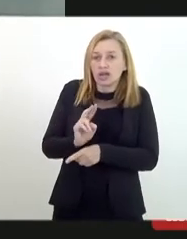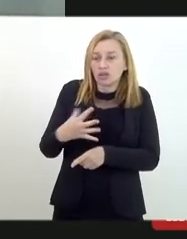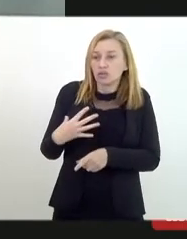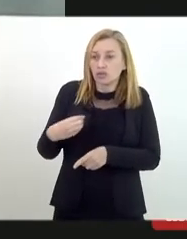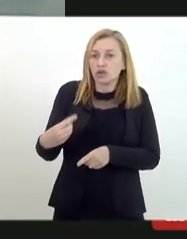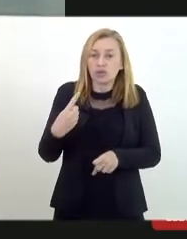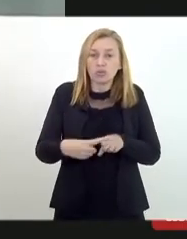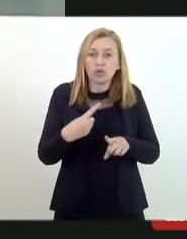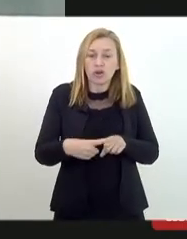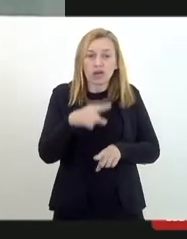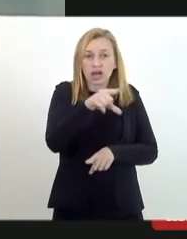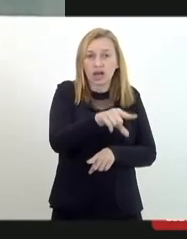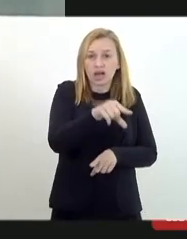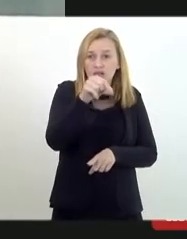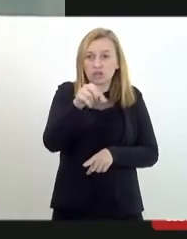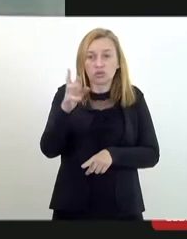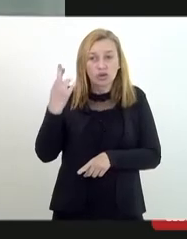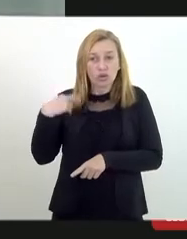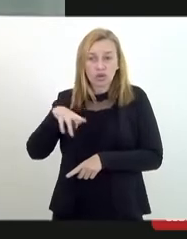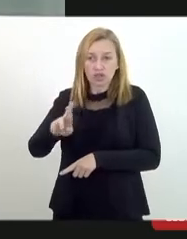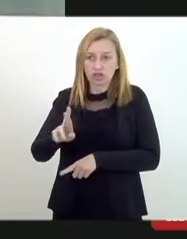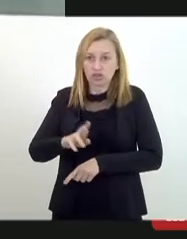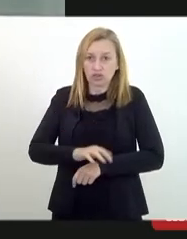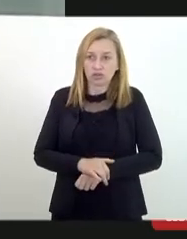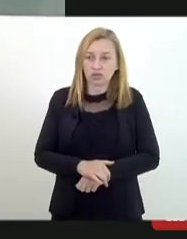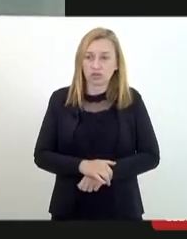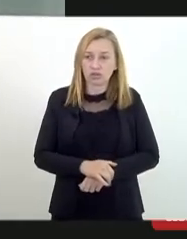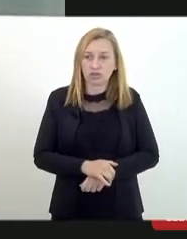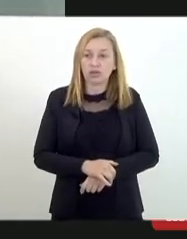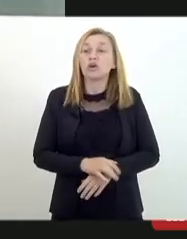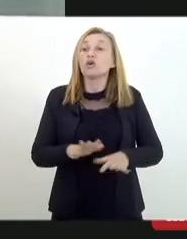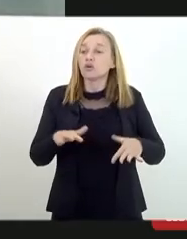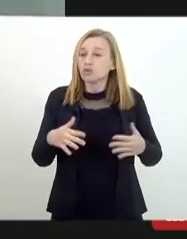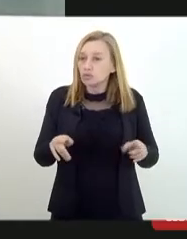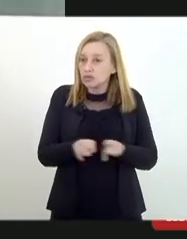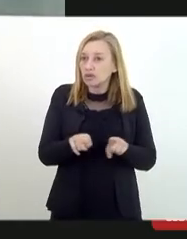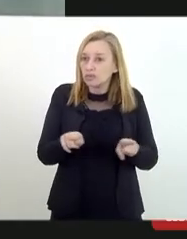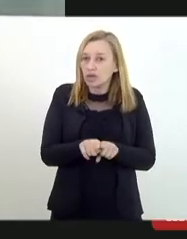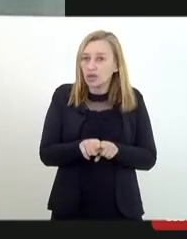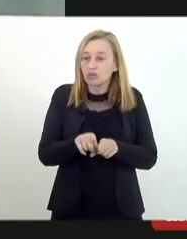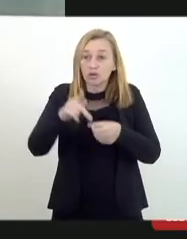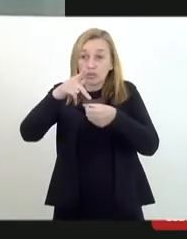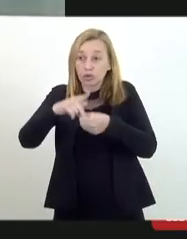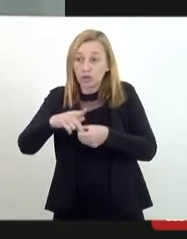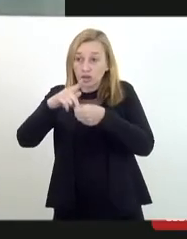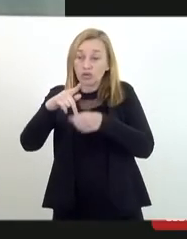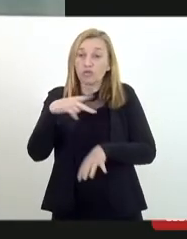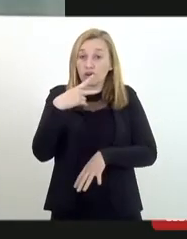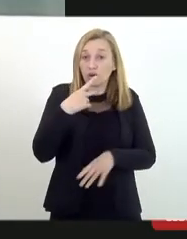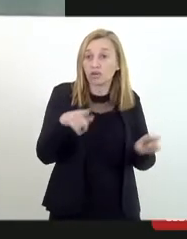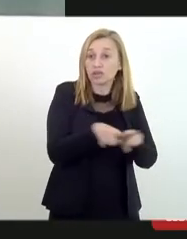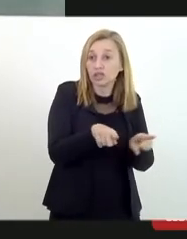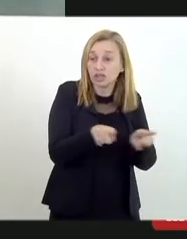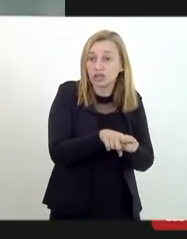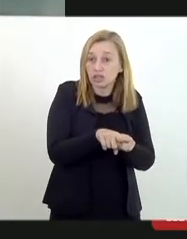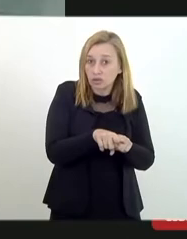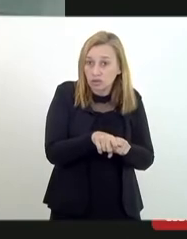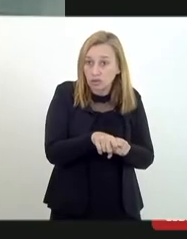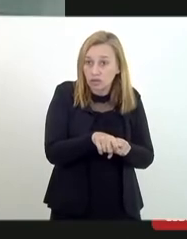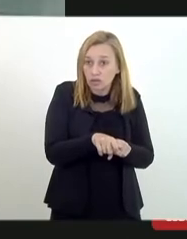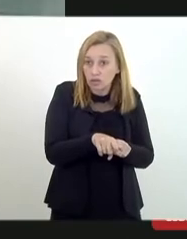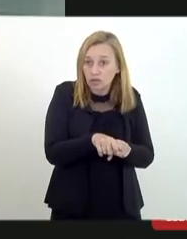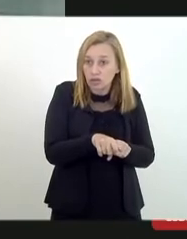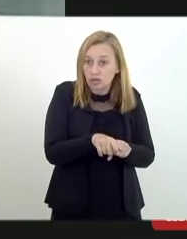Como o senhor procurador colocou também, existe uma tentativa de demonização